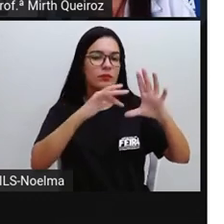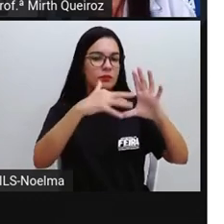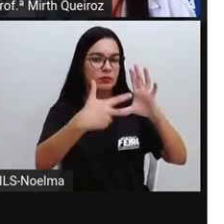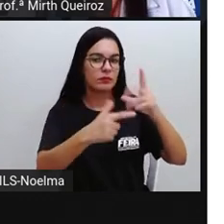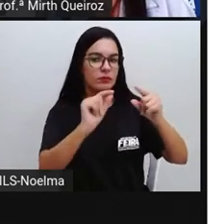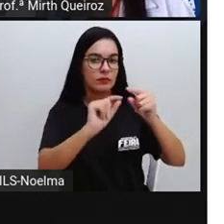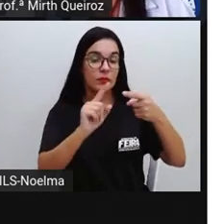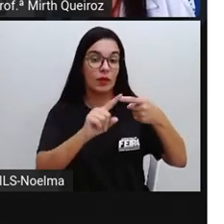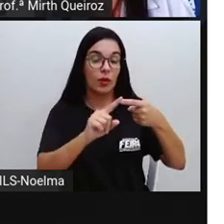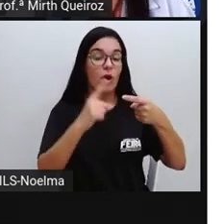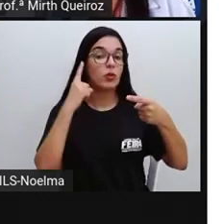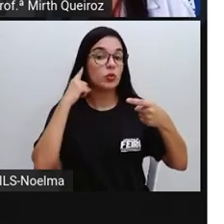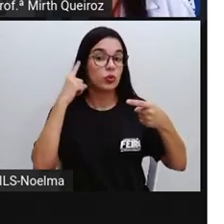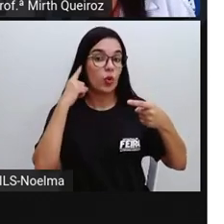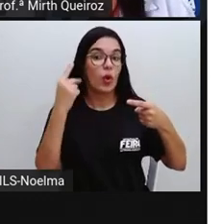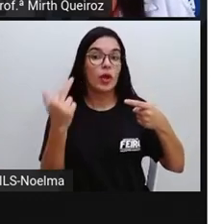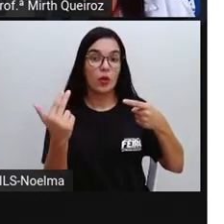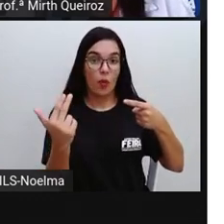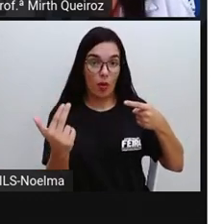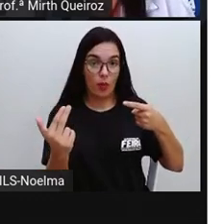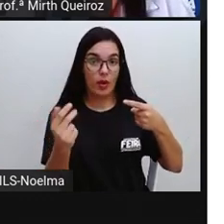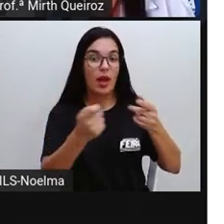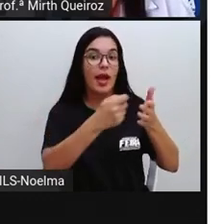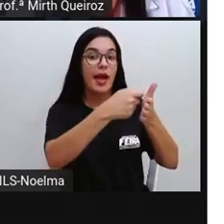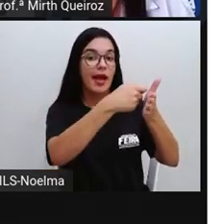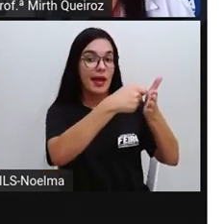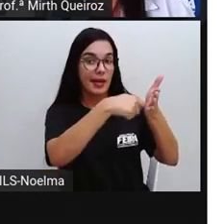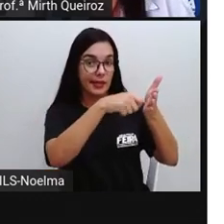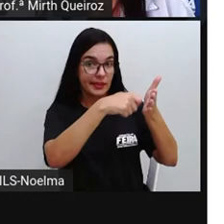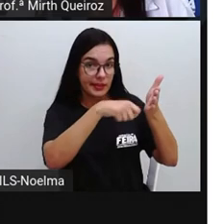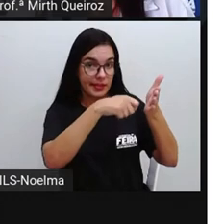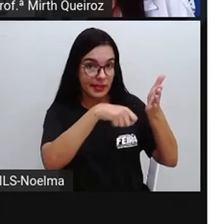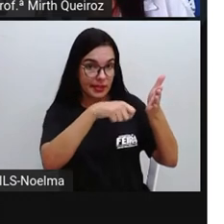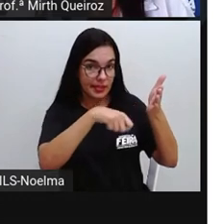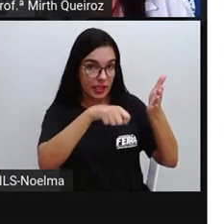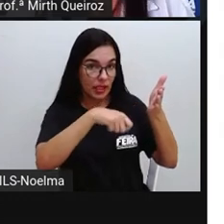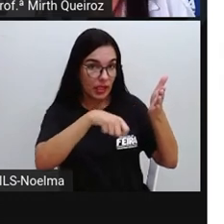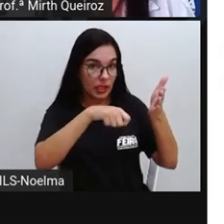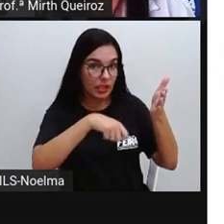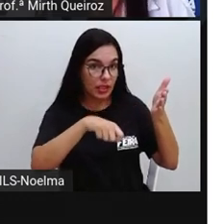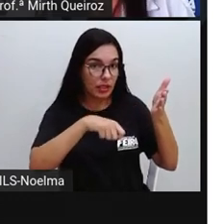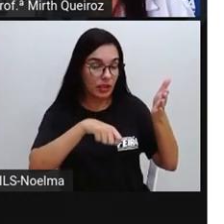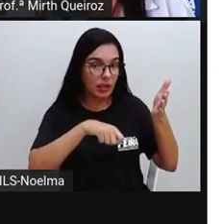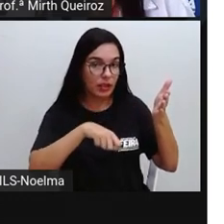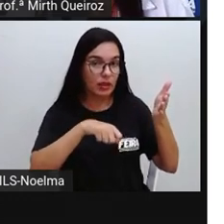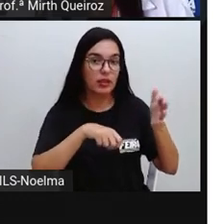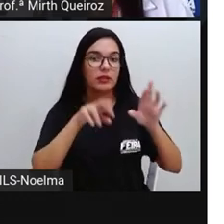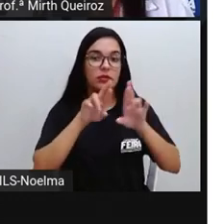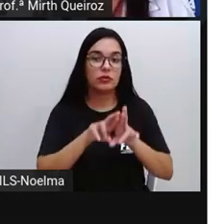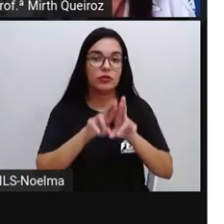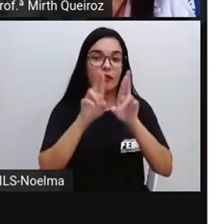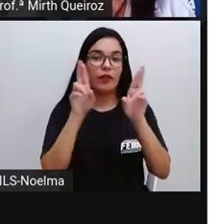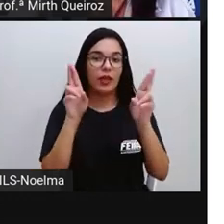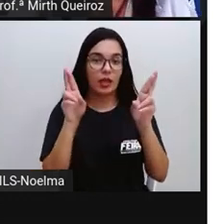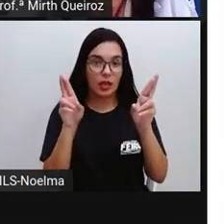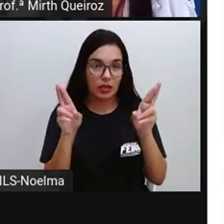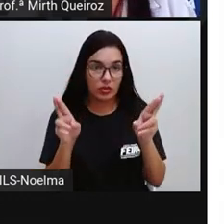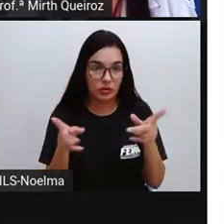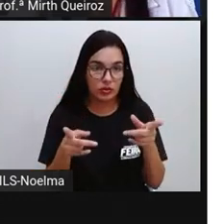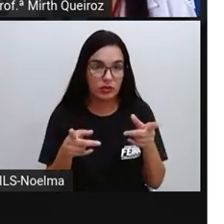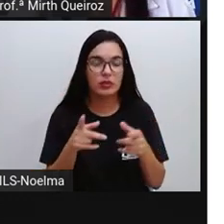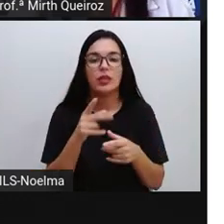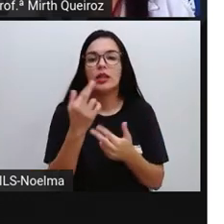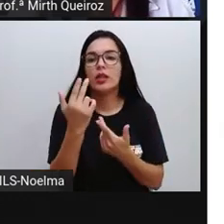palavra? O som é igual, como aconteceu com abril, com L, abril, com U, com certo, com C, com certo,